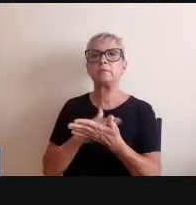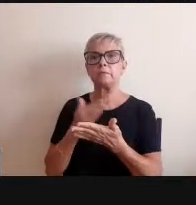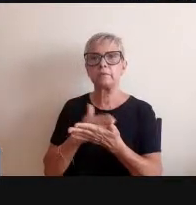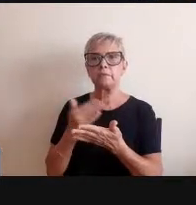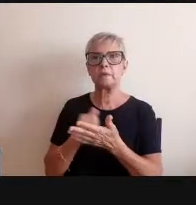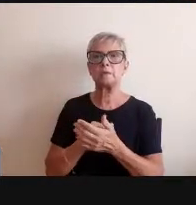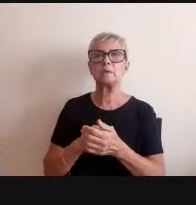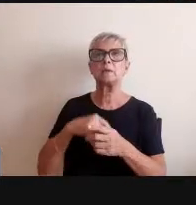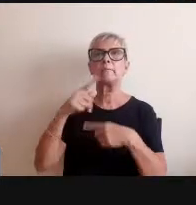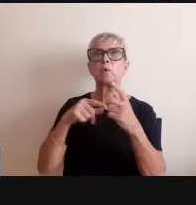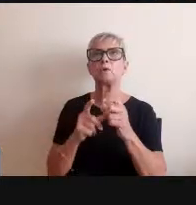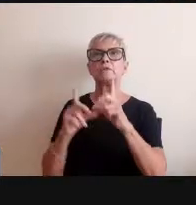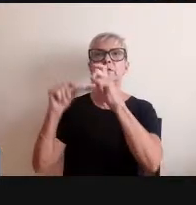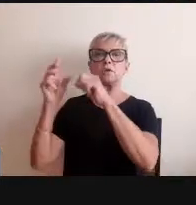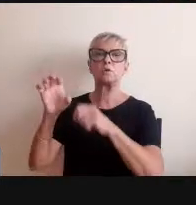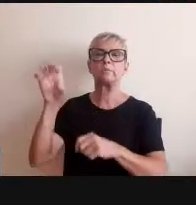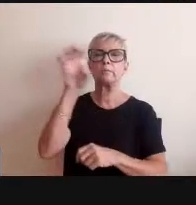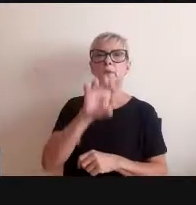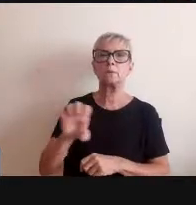e termina